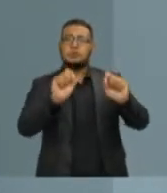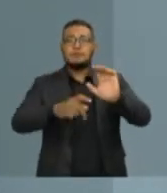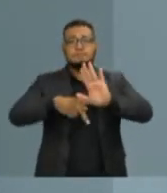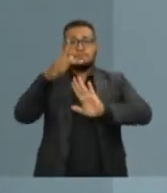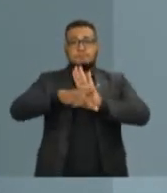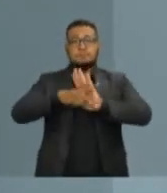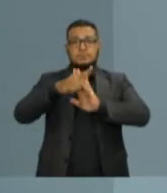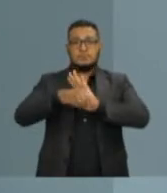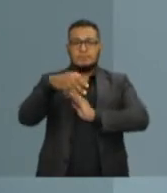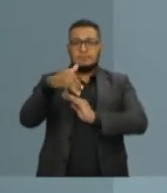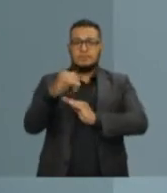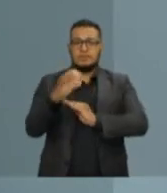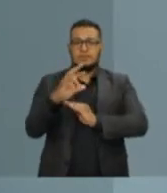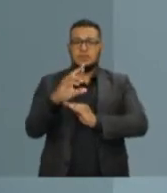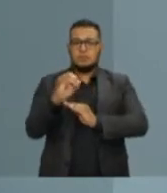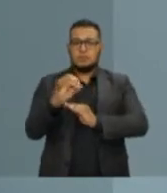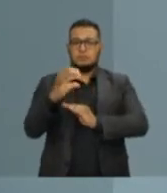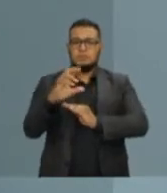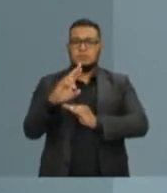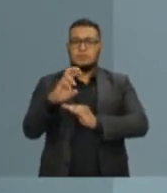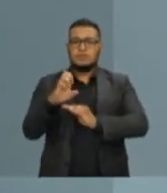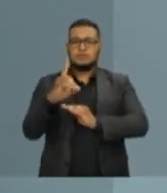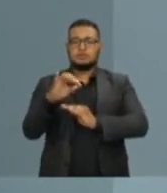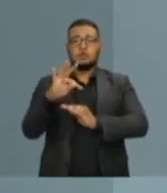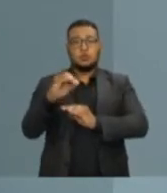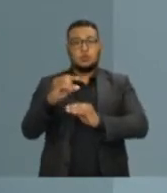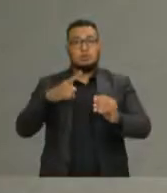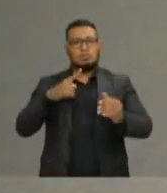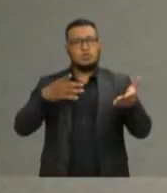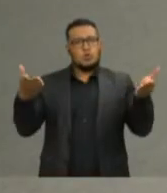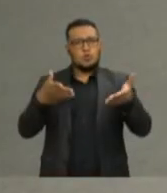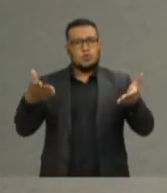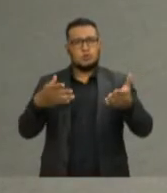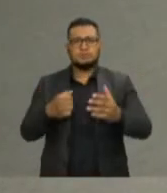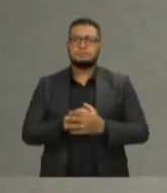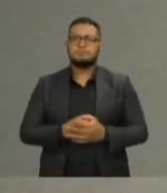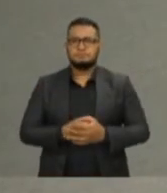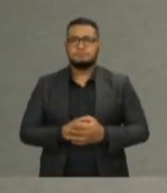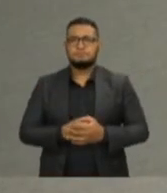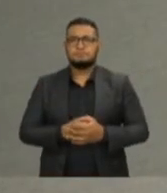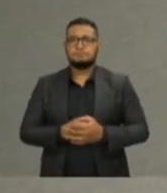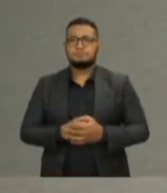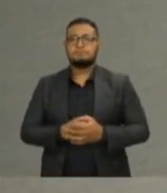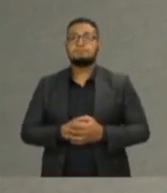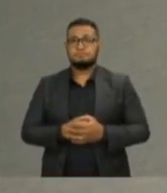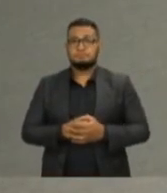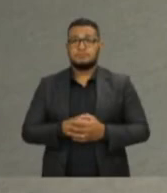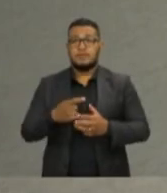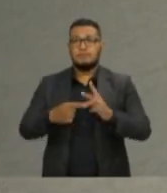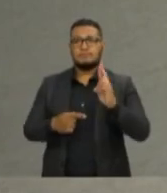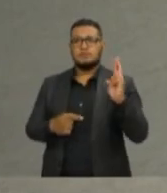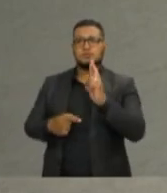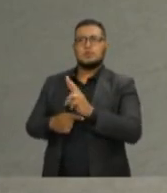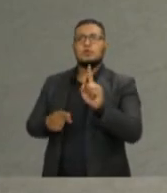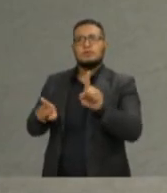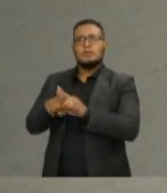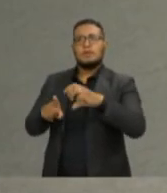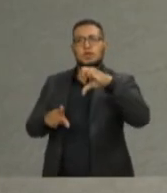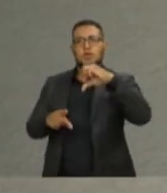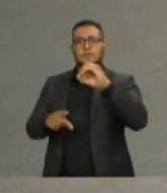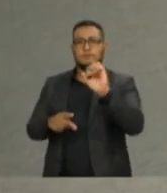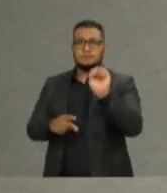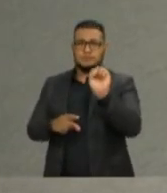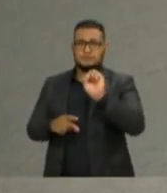de microcrédito emergencial que existe hoje em Vitória. Um minuto e 30 segundos é o tempo para a resposta do candidato João